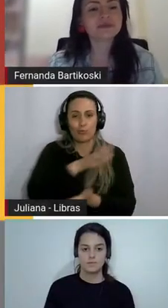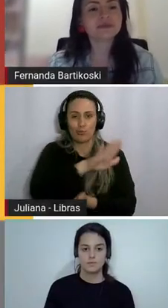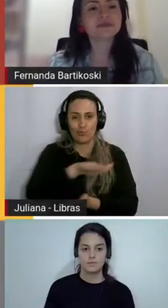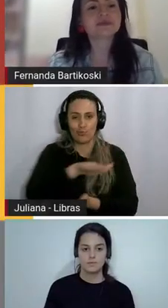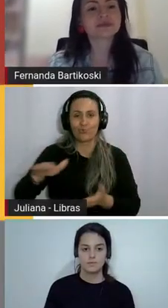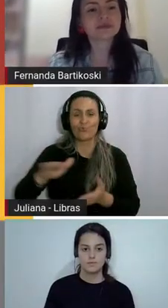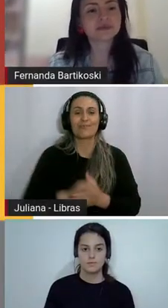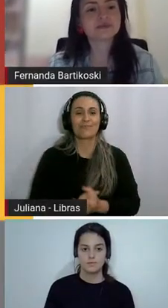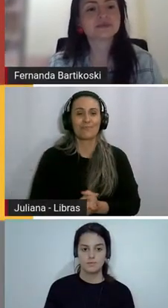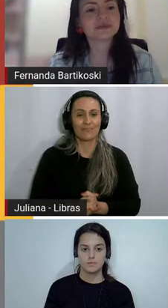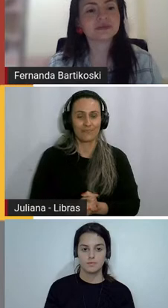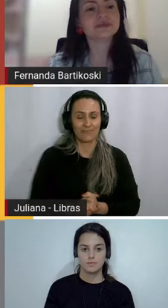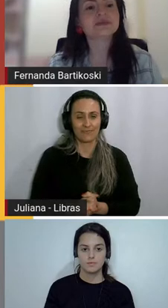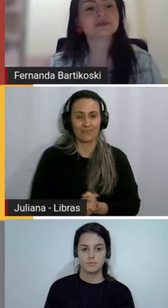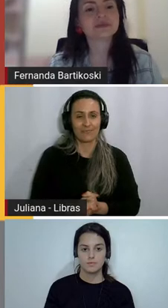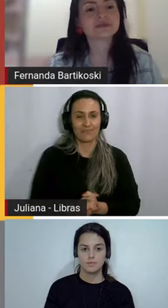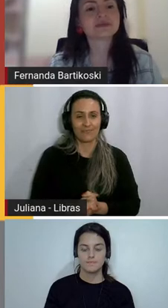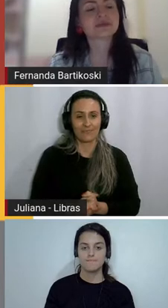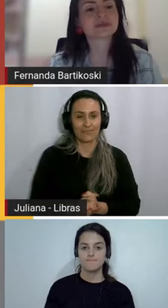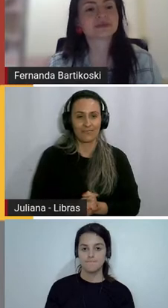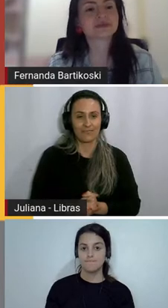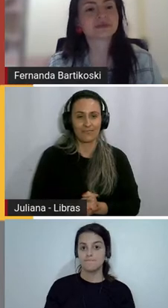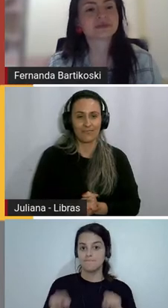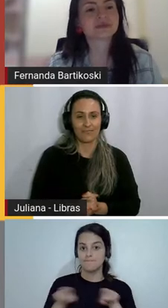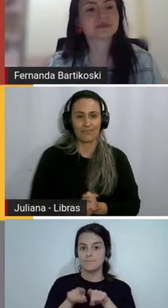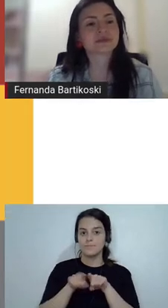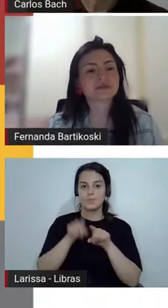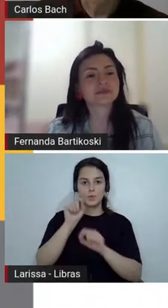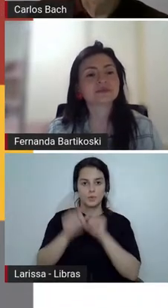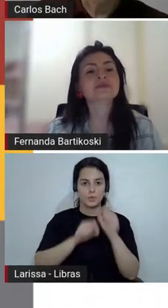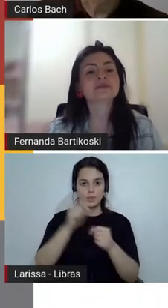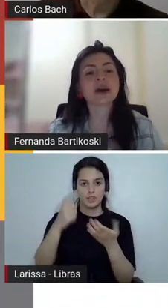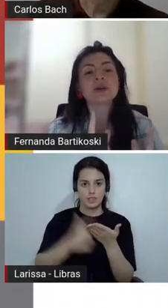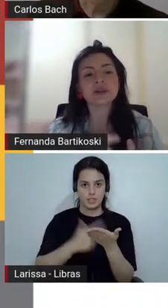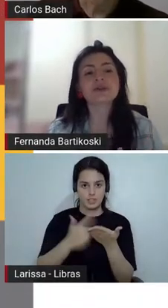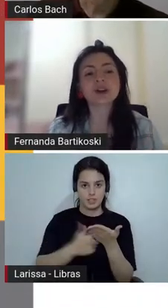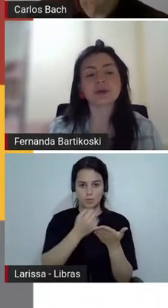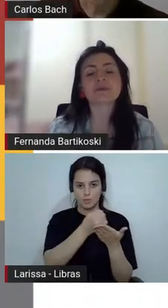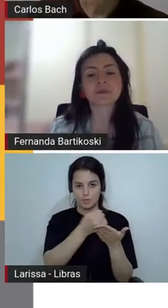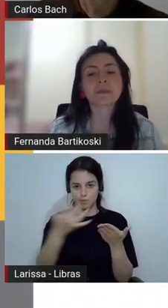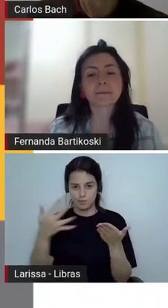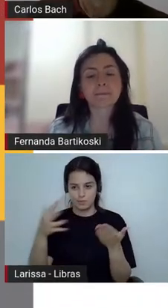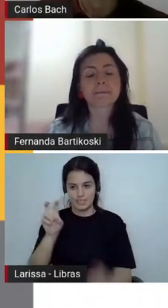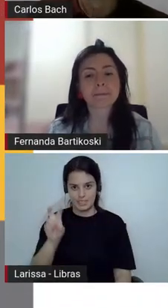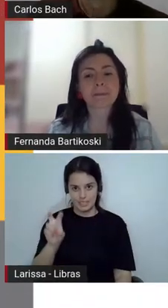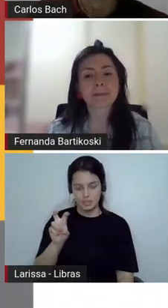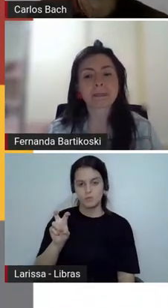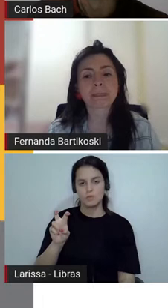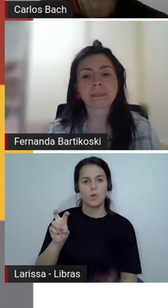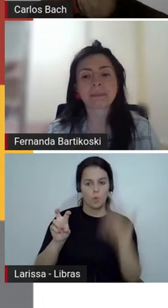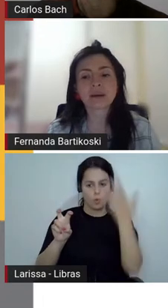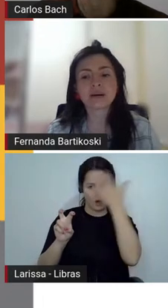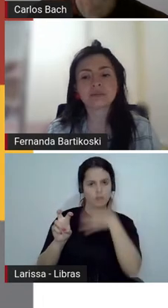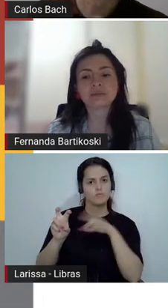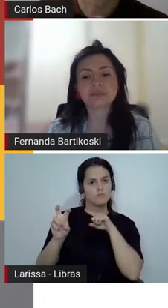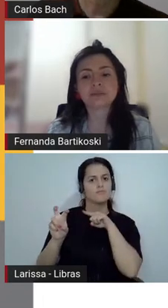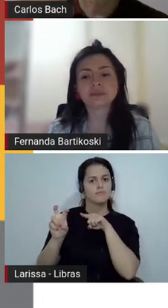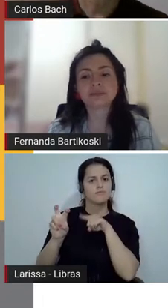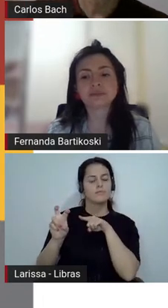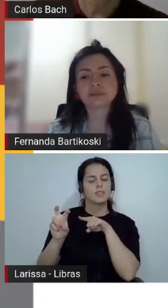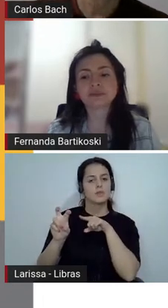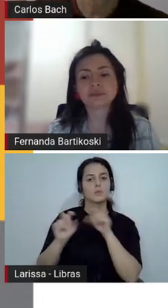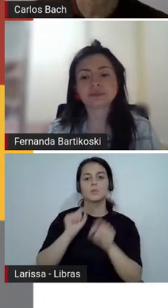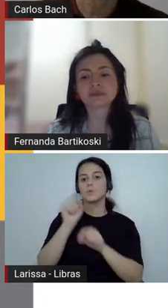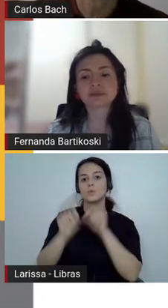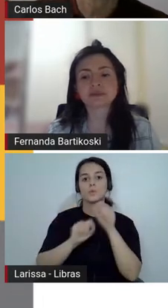E num destes volumes, se não me engano, é o quinto, está um texto do Antônio